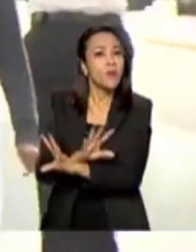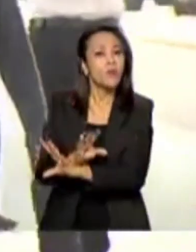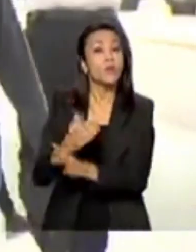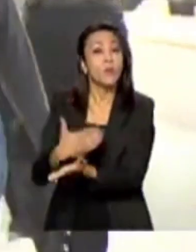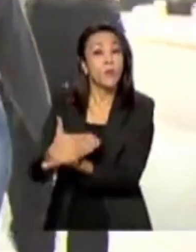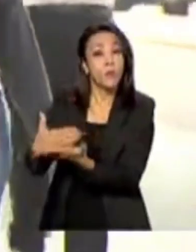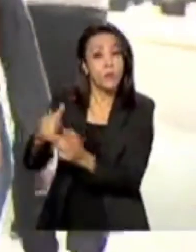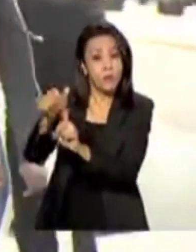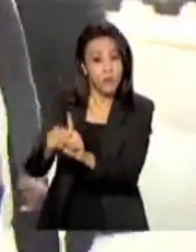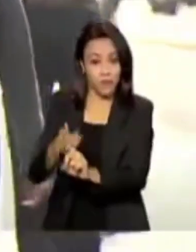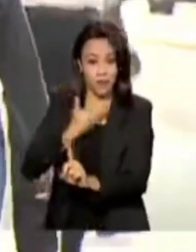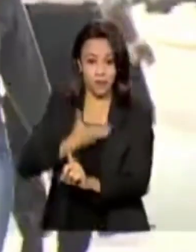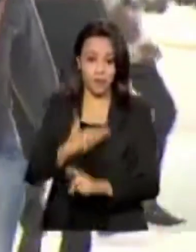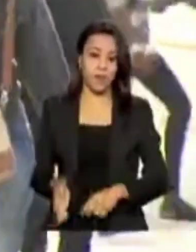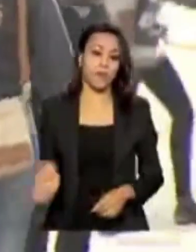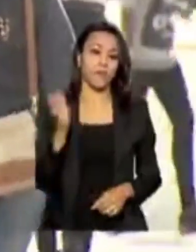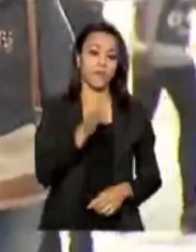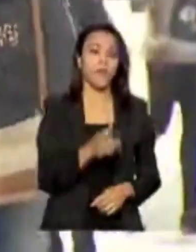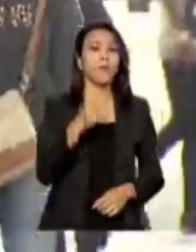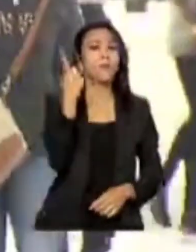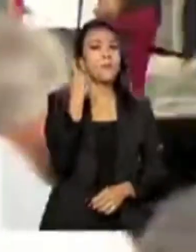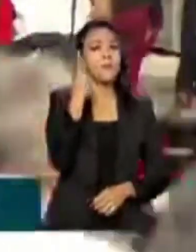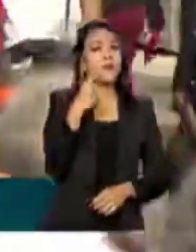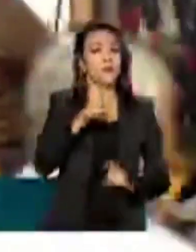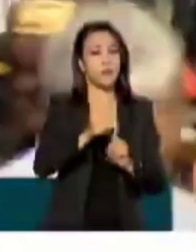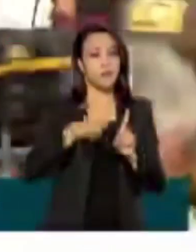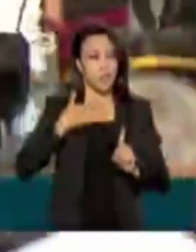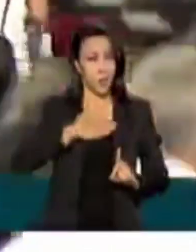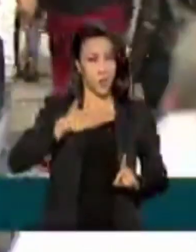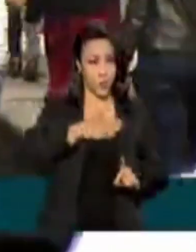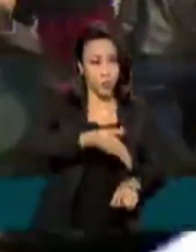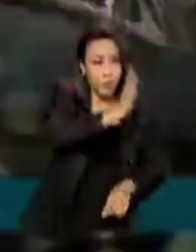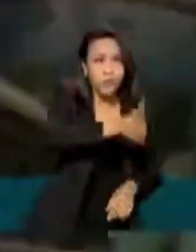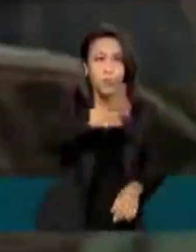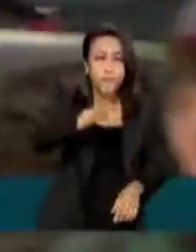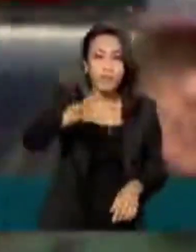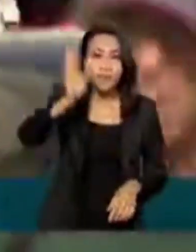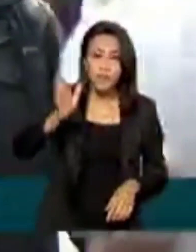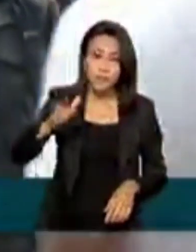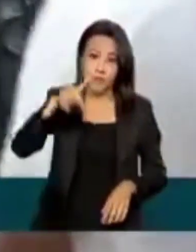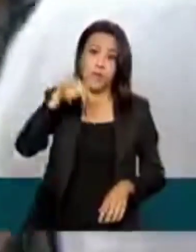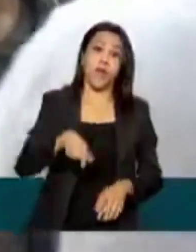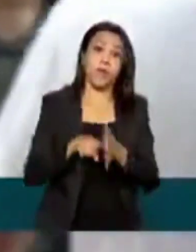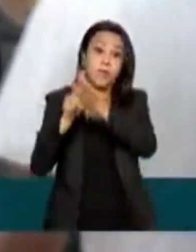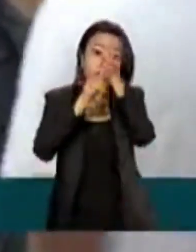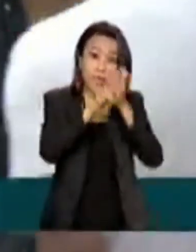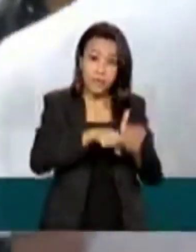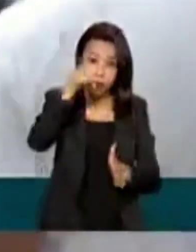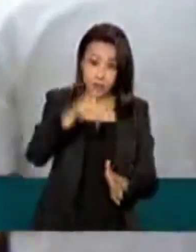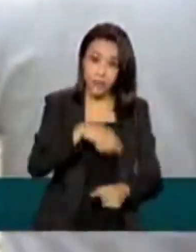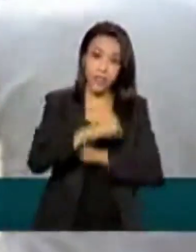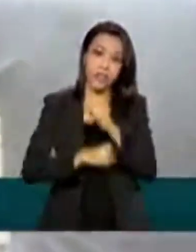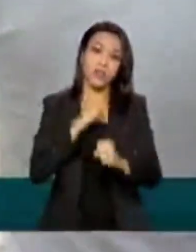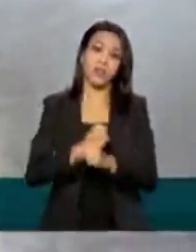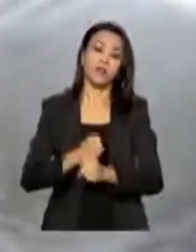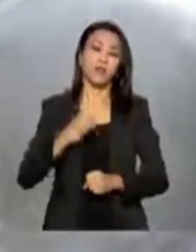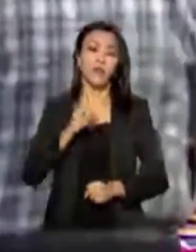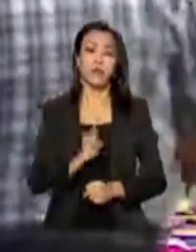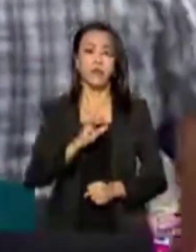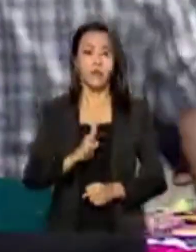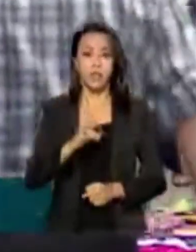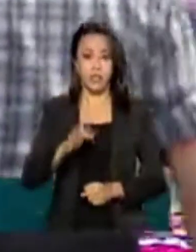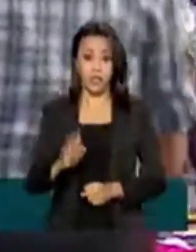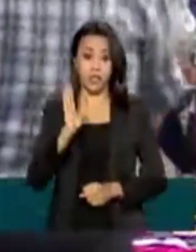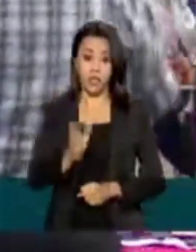Desde que entrou em campo em 1º de agosto, o Censo Demográfico 2022 já contou mais de 104 milhões de pessoas